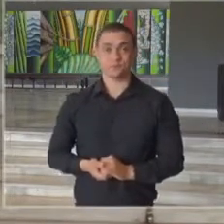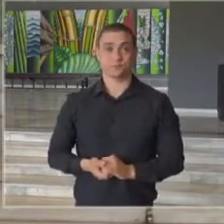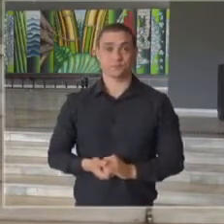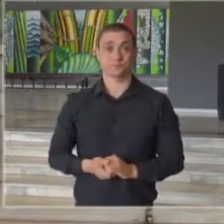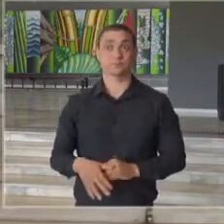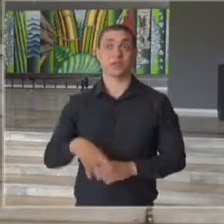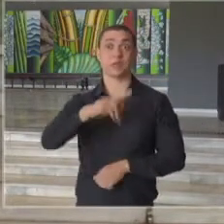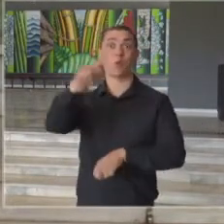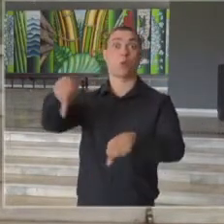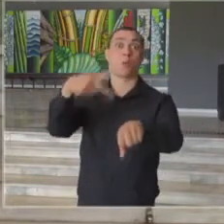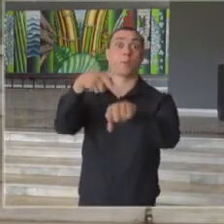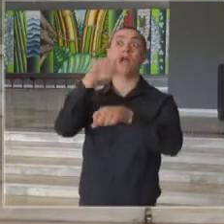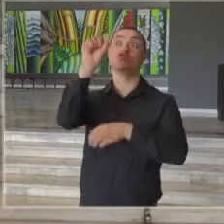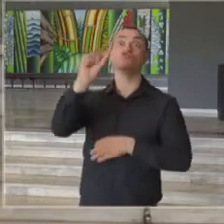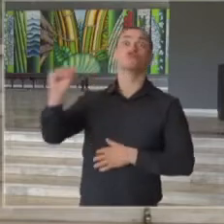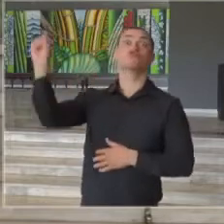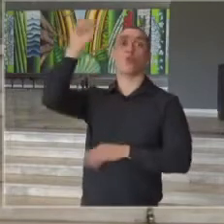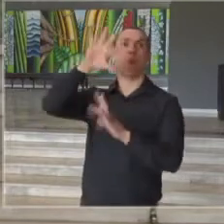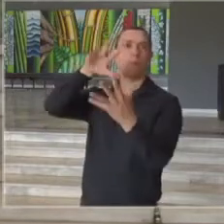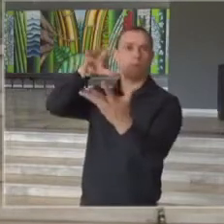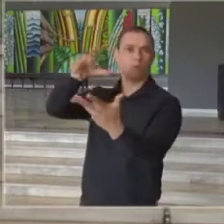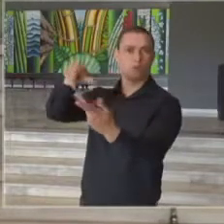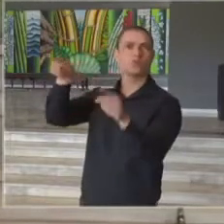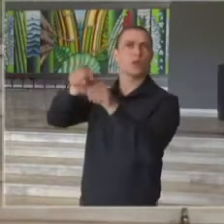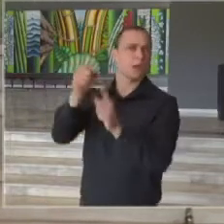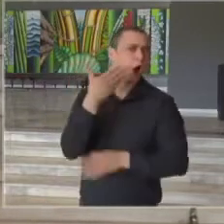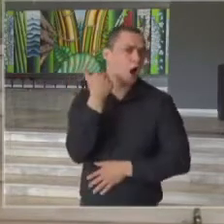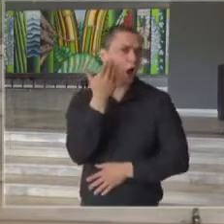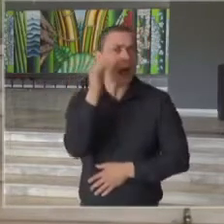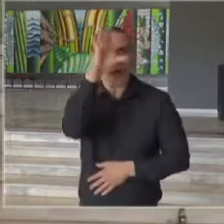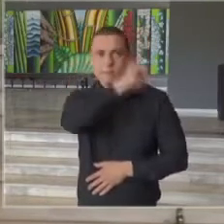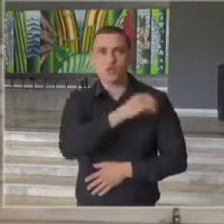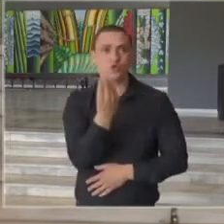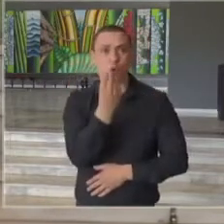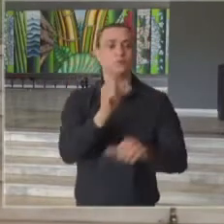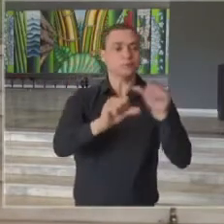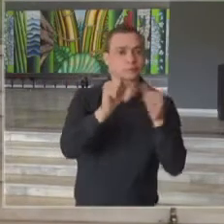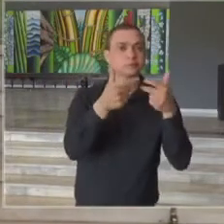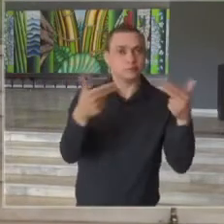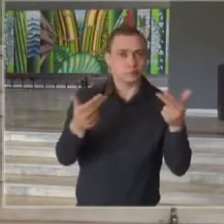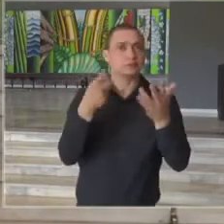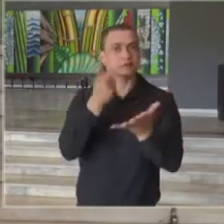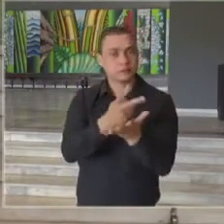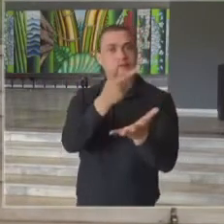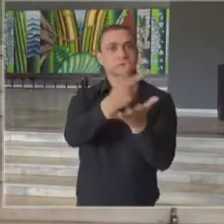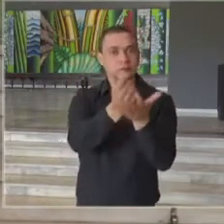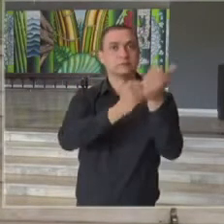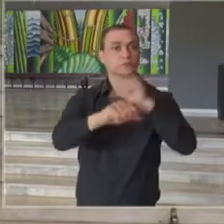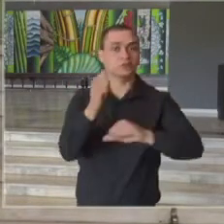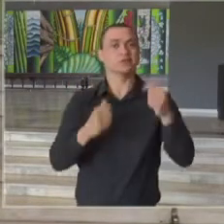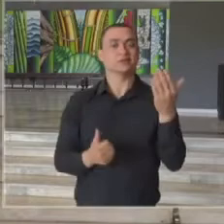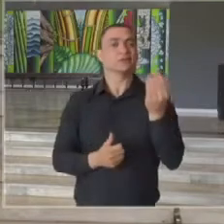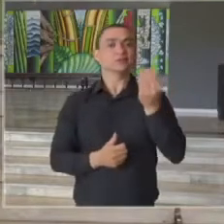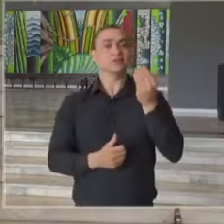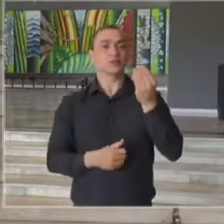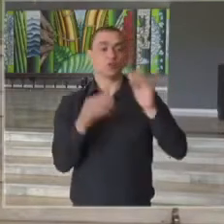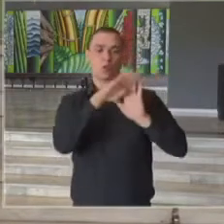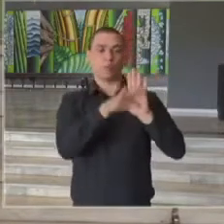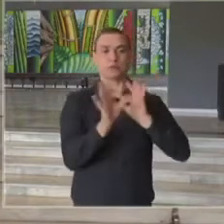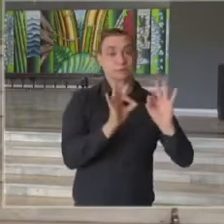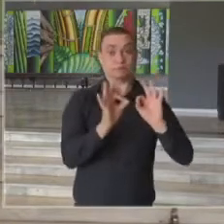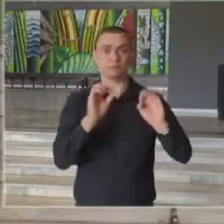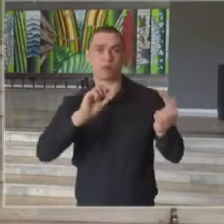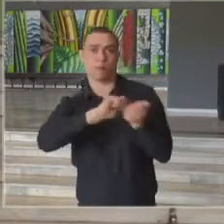Países ao redor do mundo também estão aprendendo a se readequar constantemente, a rever e atualizar os seus